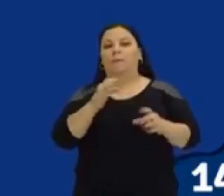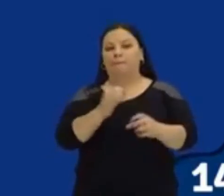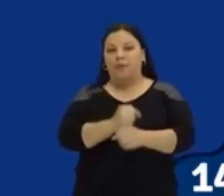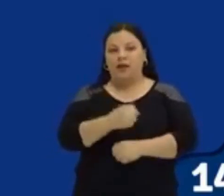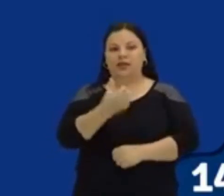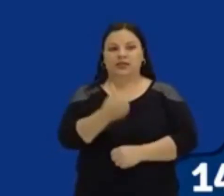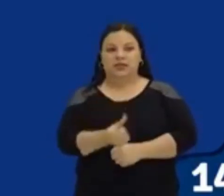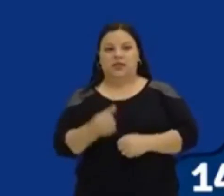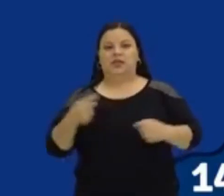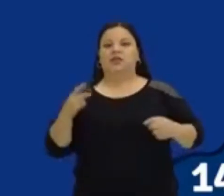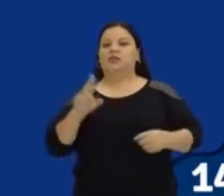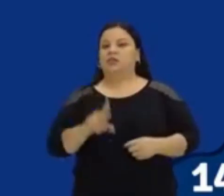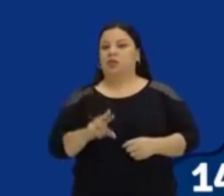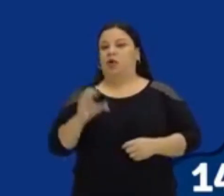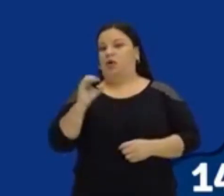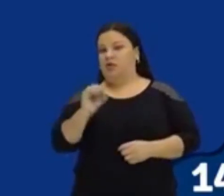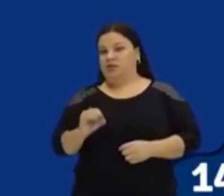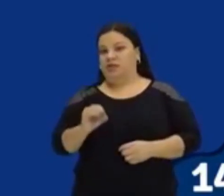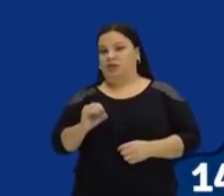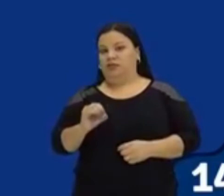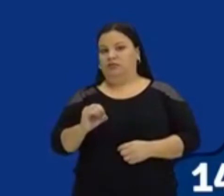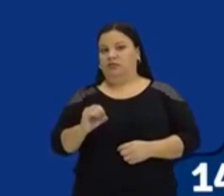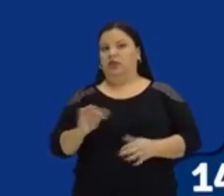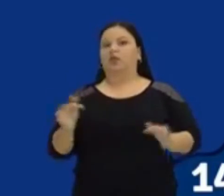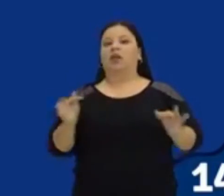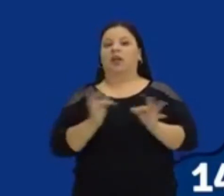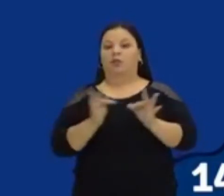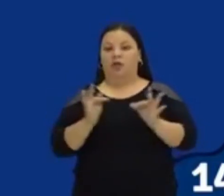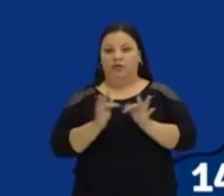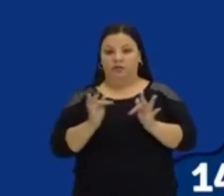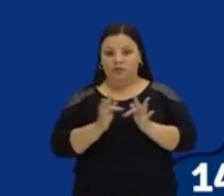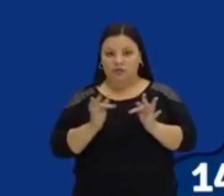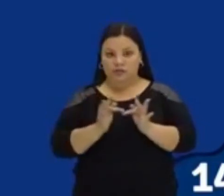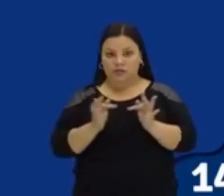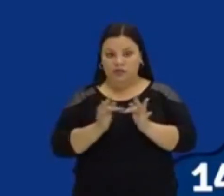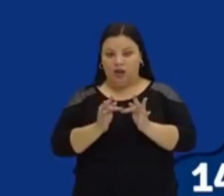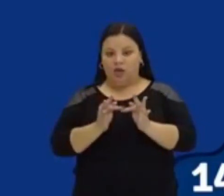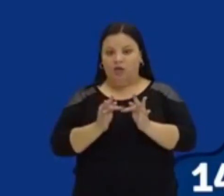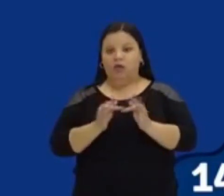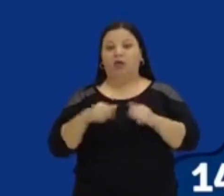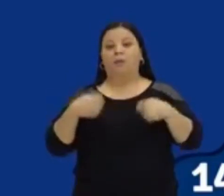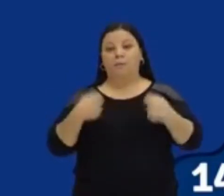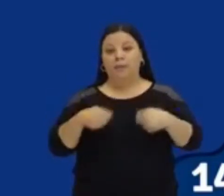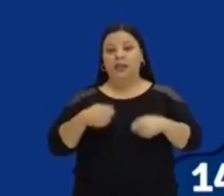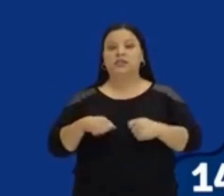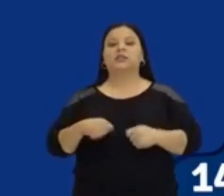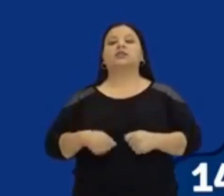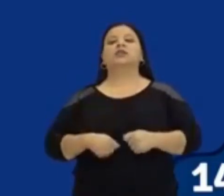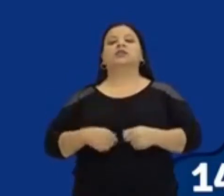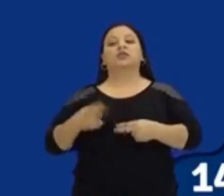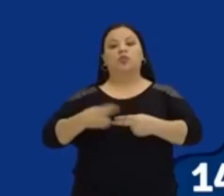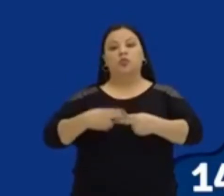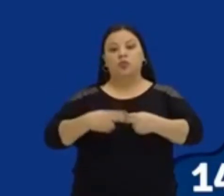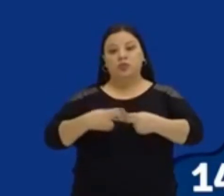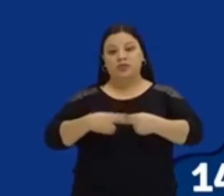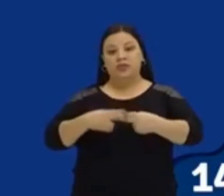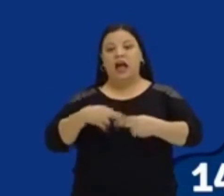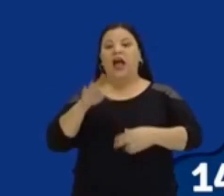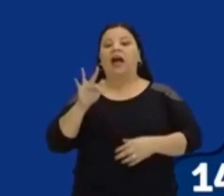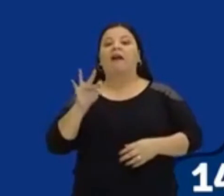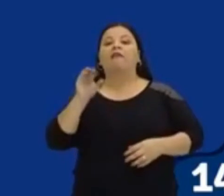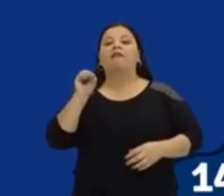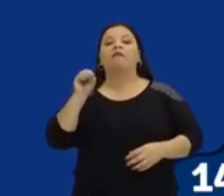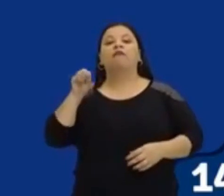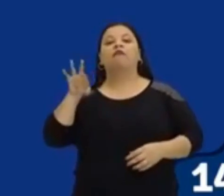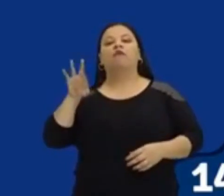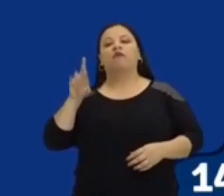do segundo grau e para resolver essa equação do segundo grau lembra lá das fórmulas de Bhaskara. No caso, a primeira é x é